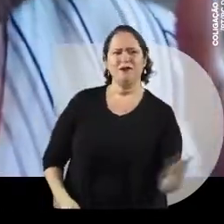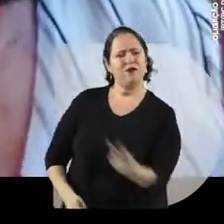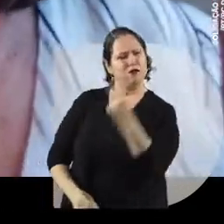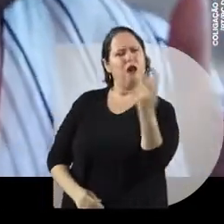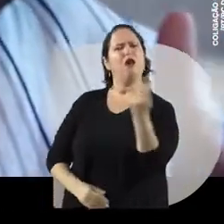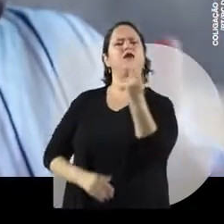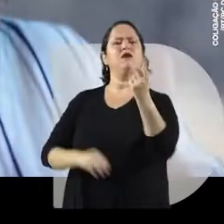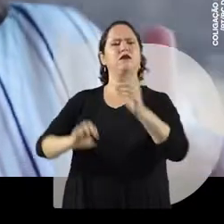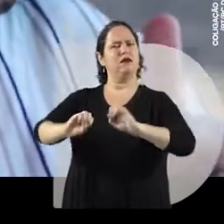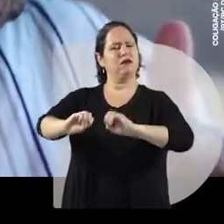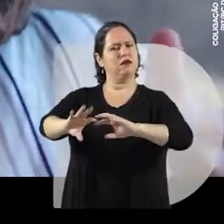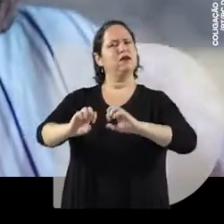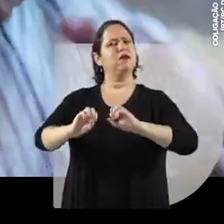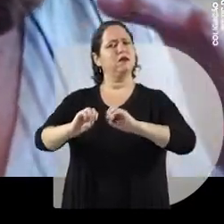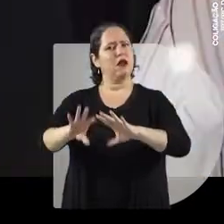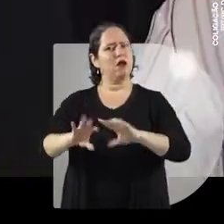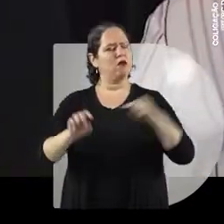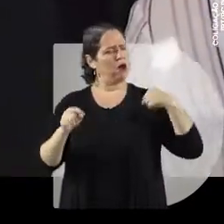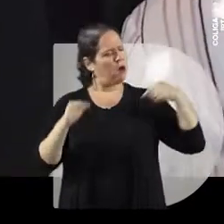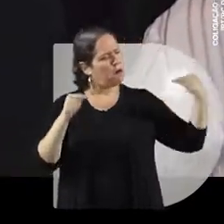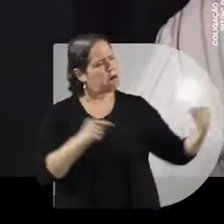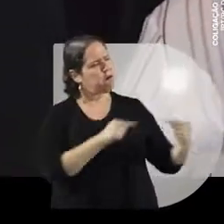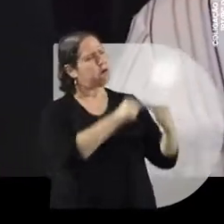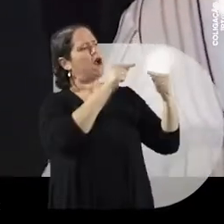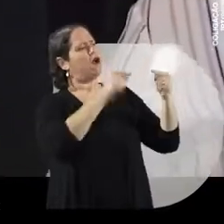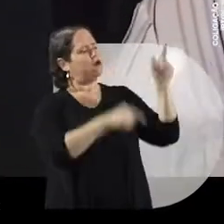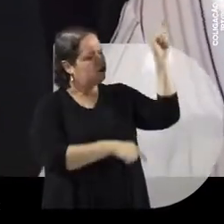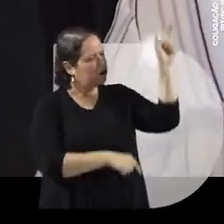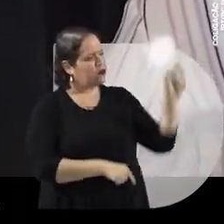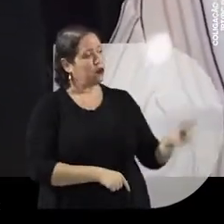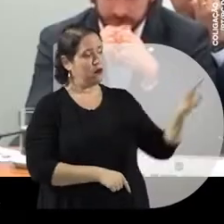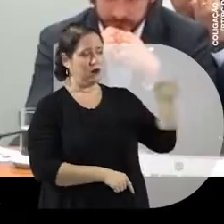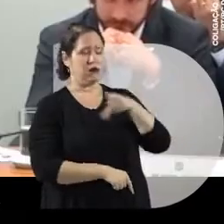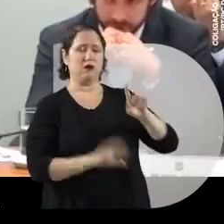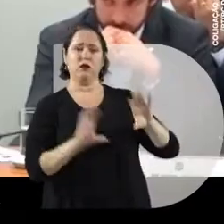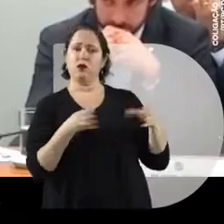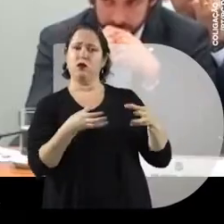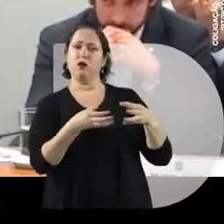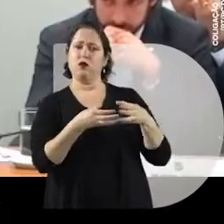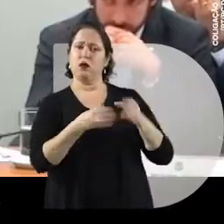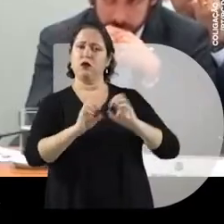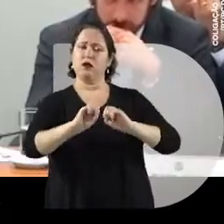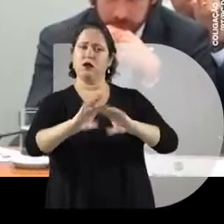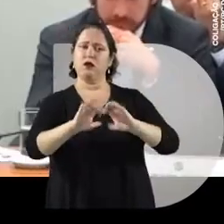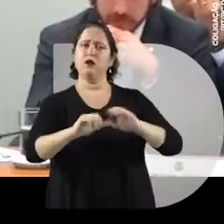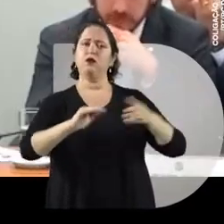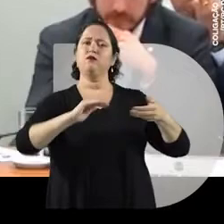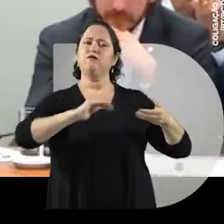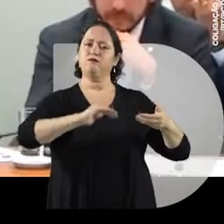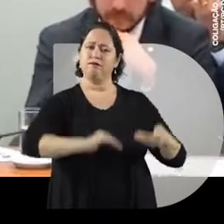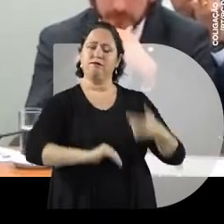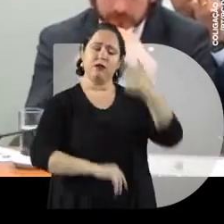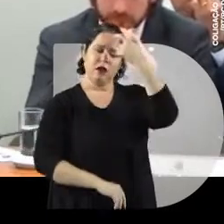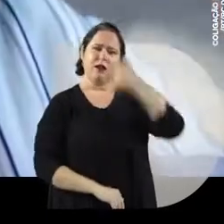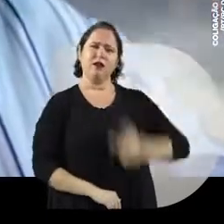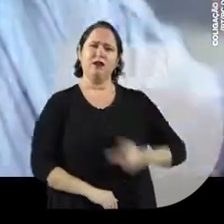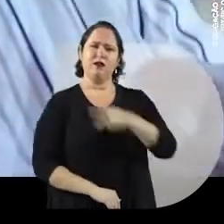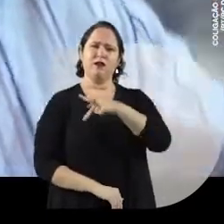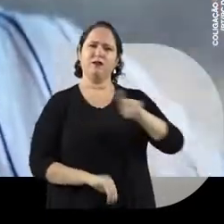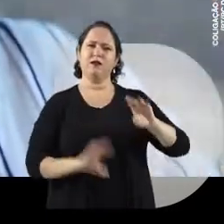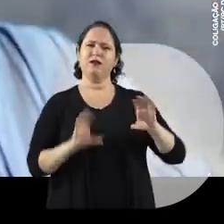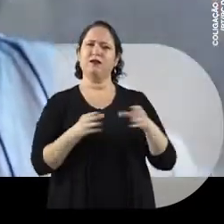valorizam a educação. Me identifiquei muito com você. Você é na presidência da Comissão de Educação do Congresso Nacional